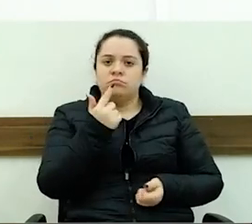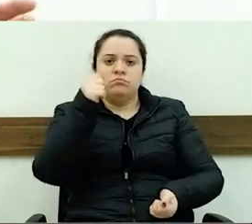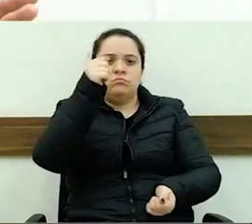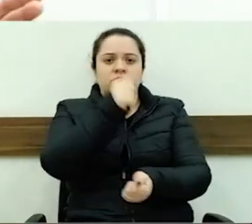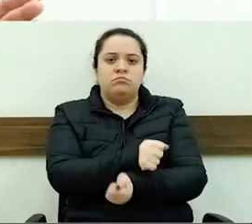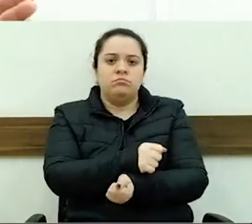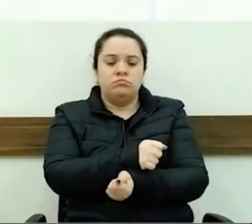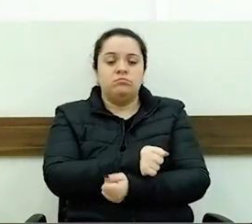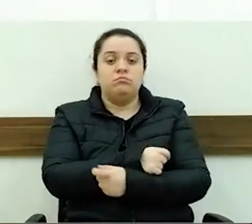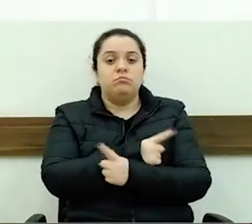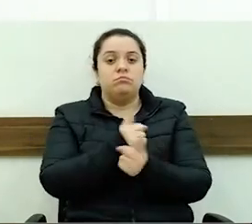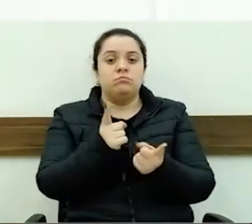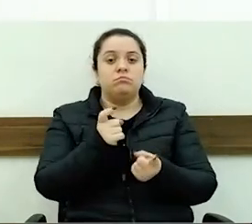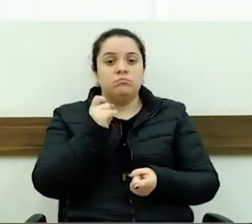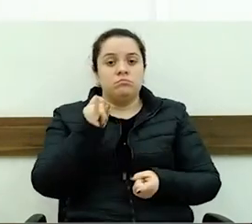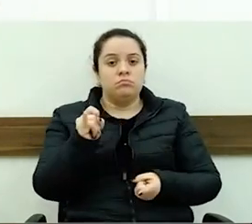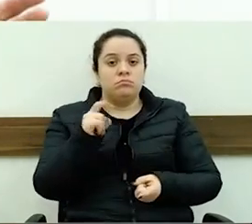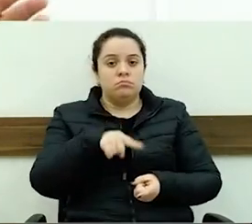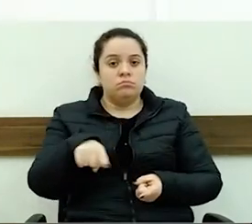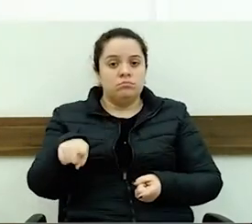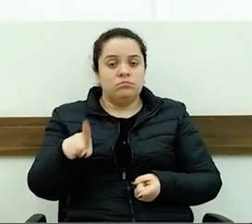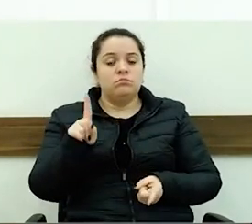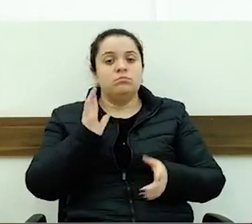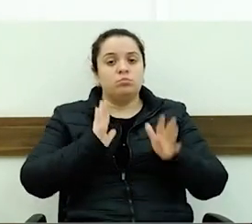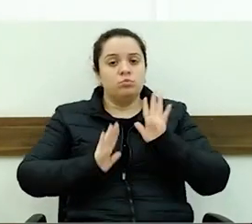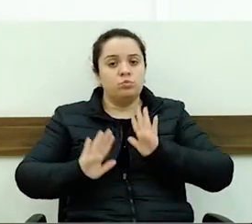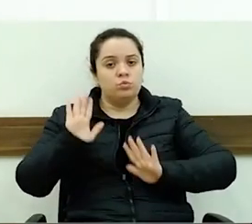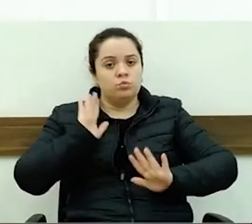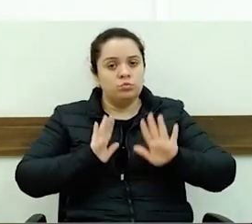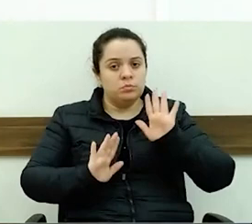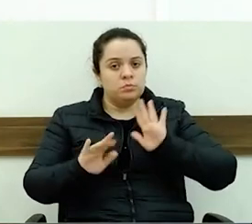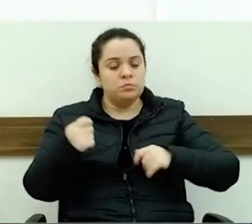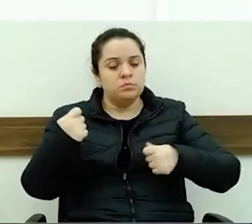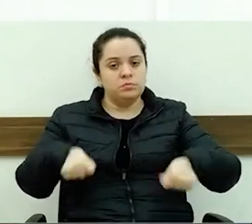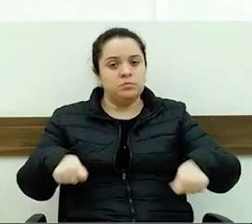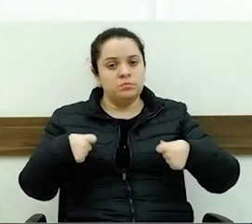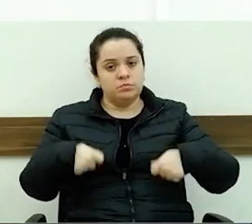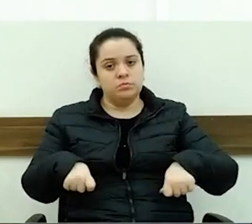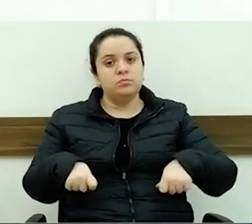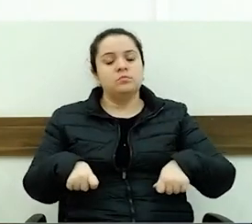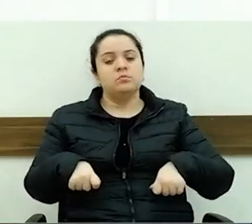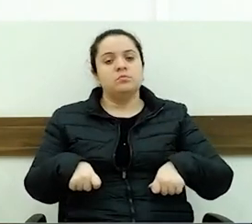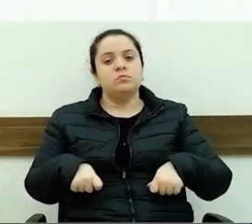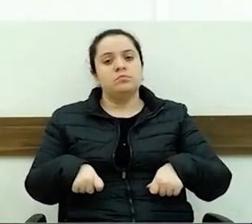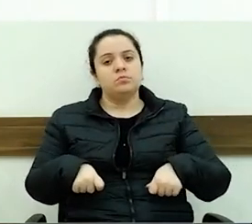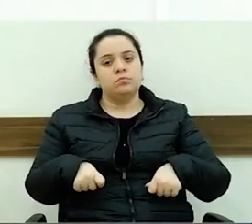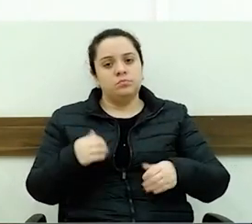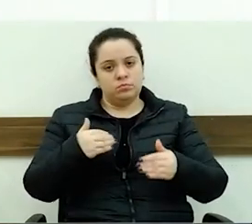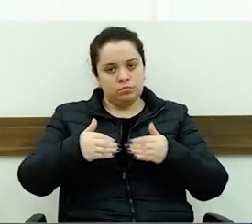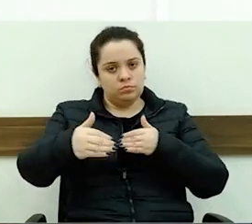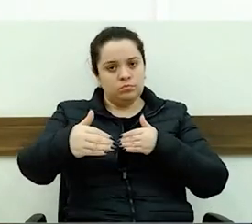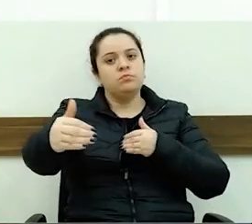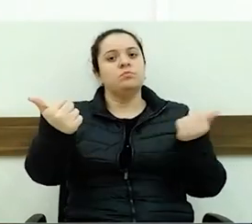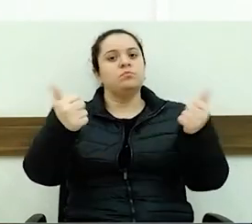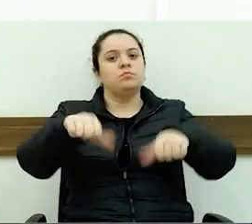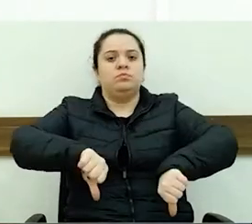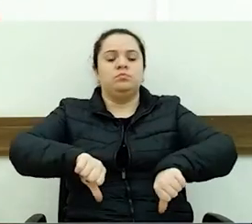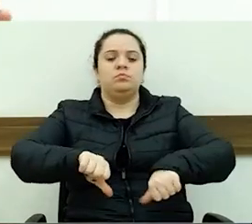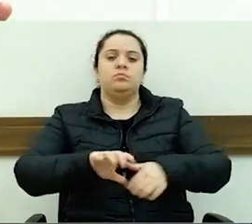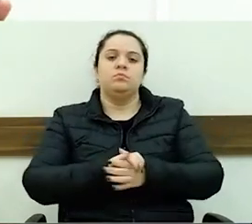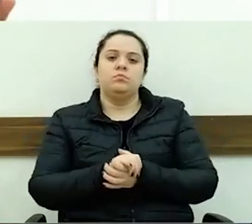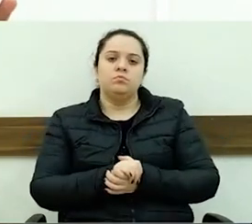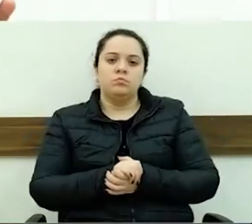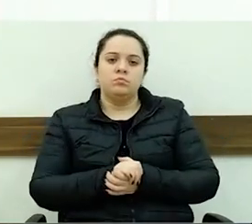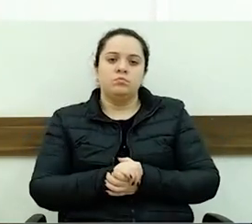Mas se nós não tomarmos os nossos cuidados necessários, a tendência é piorar cada vez mais. Quem